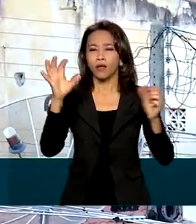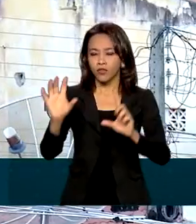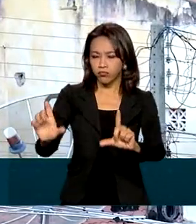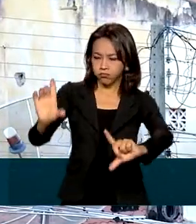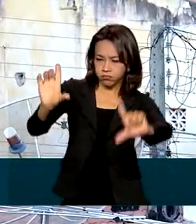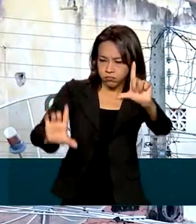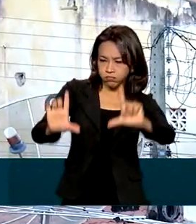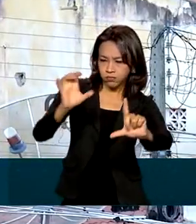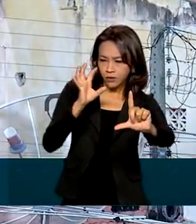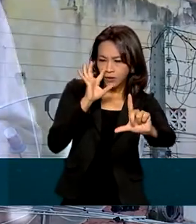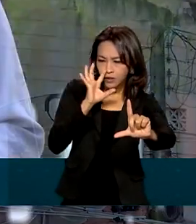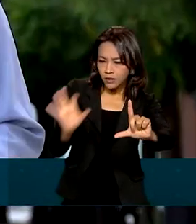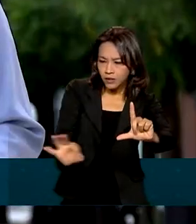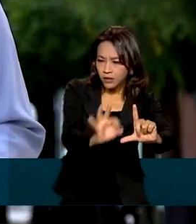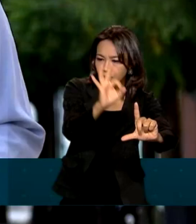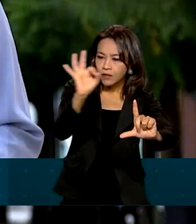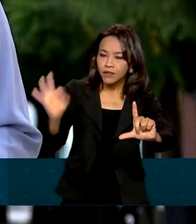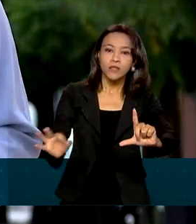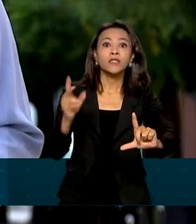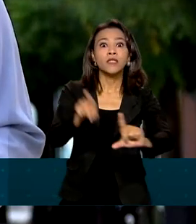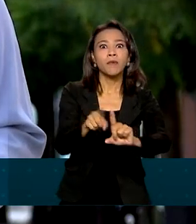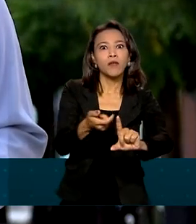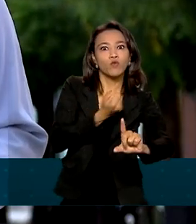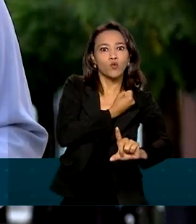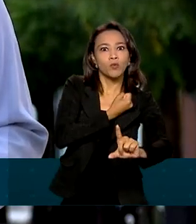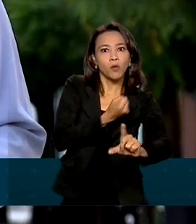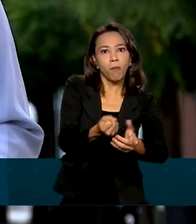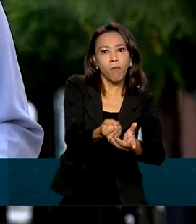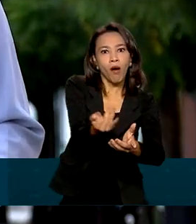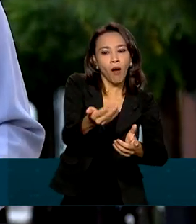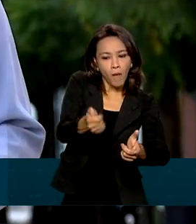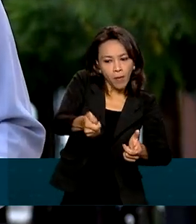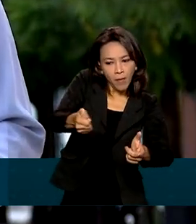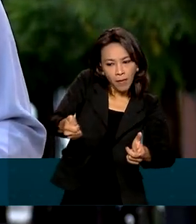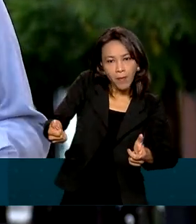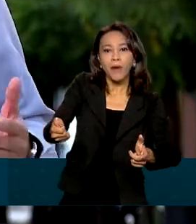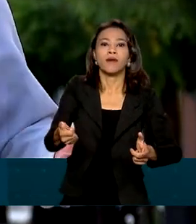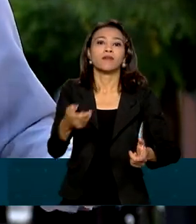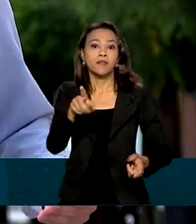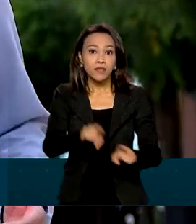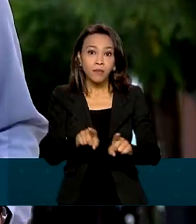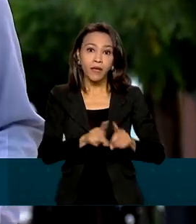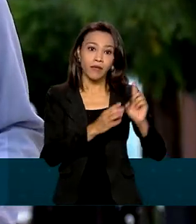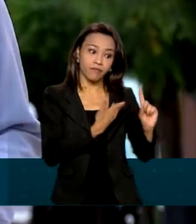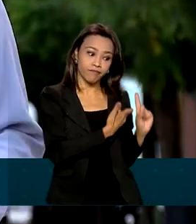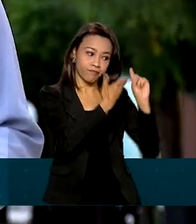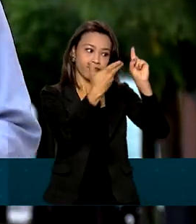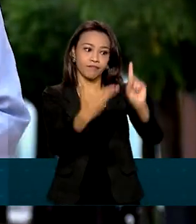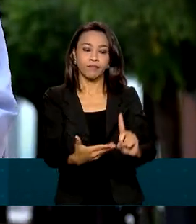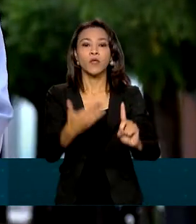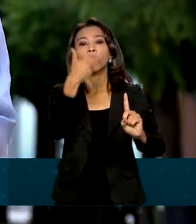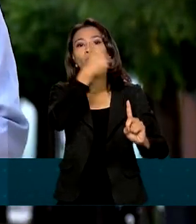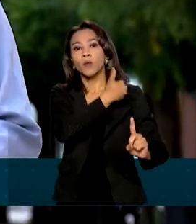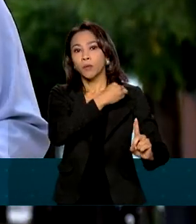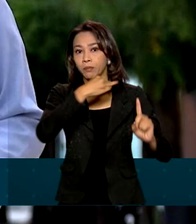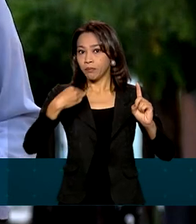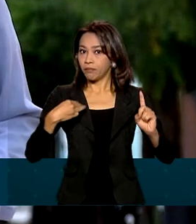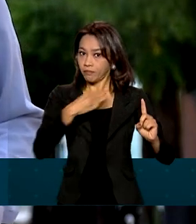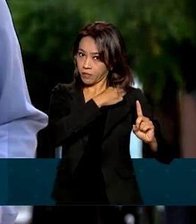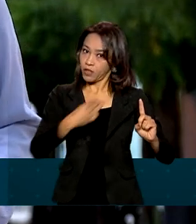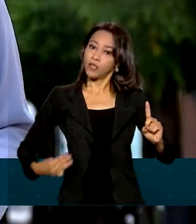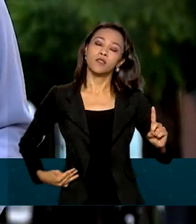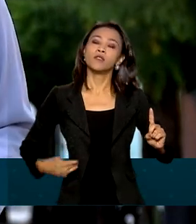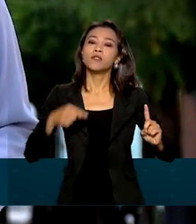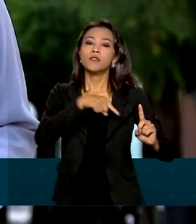maior número de canais. Também faz parte da comitiva o ministro da Cidadania, João Roma, que fará entregas de inaugurações